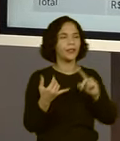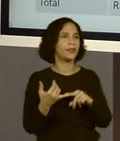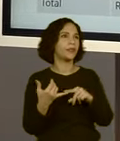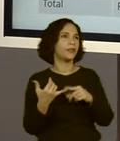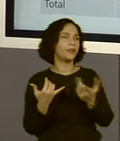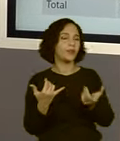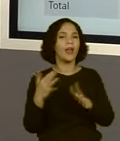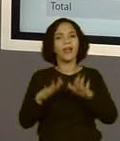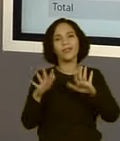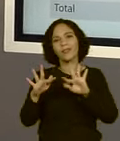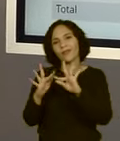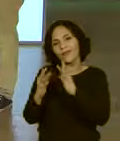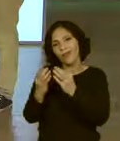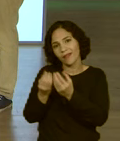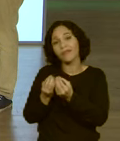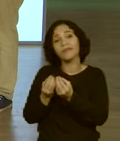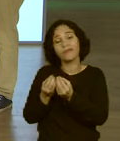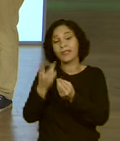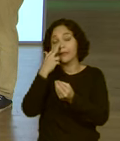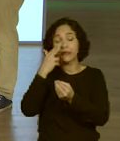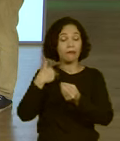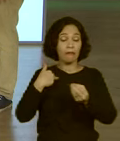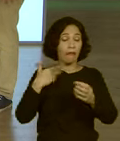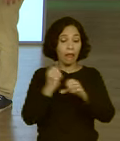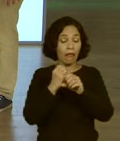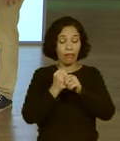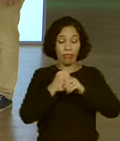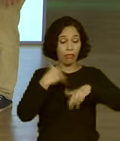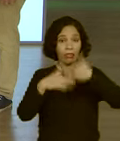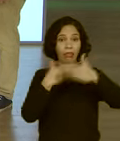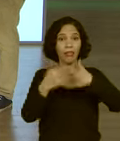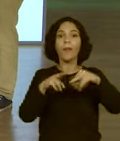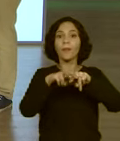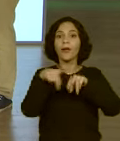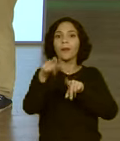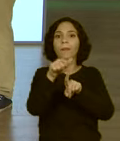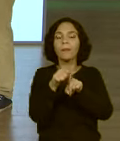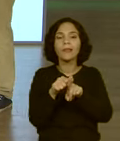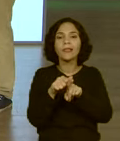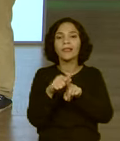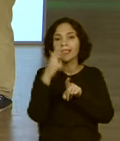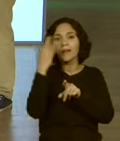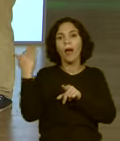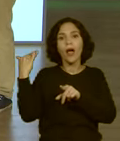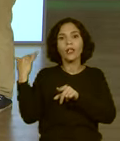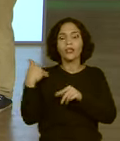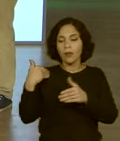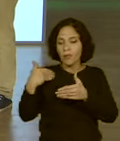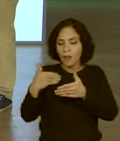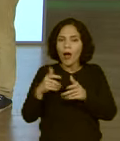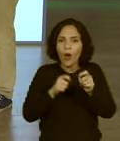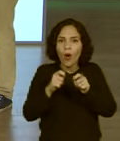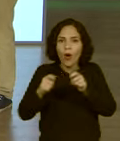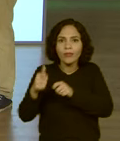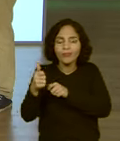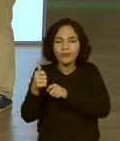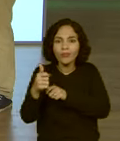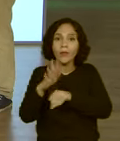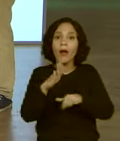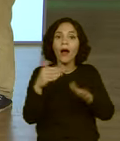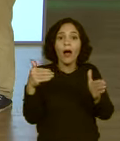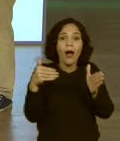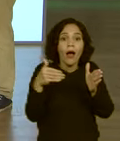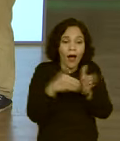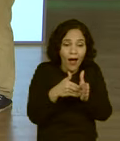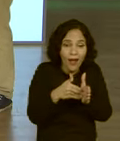né? E tem algumas famílias que acabam se descontrolando justamente nesses meses. Exatamente. Depois de fazer um gasto controlado